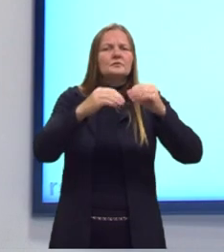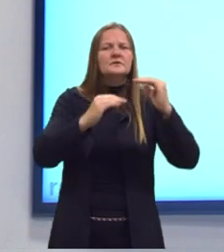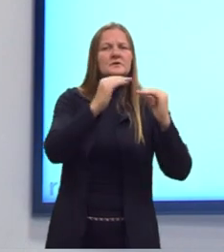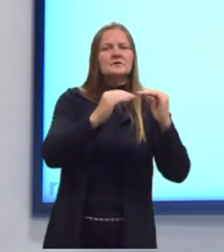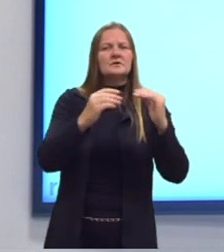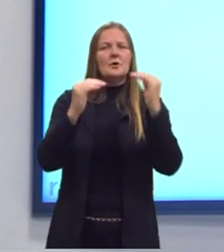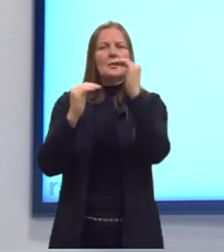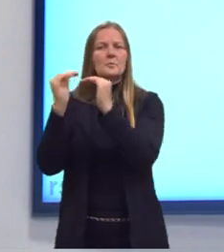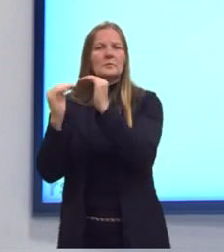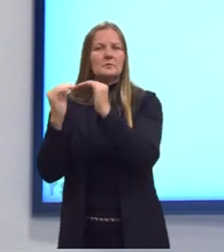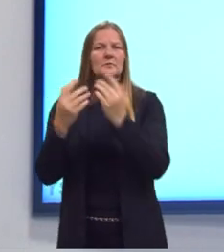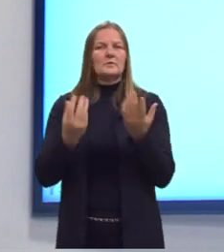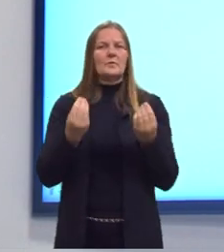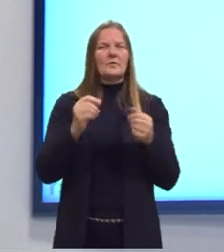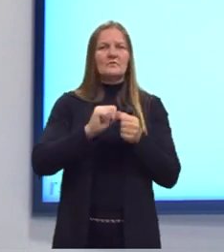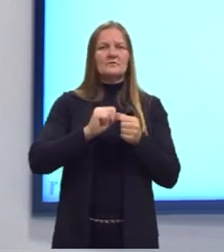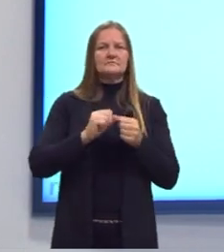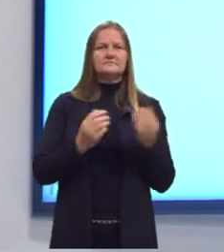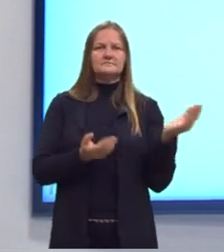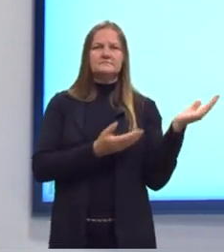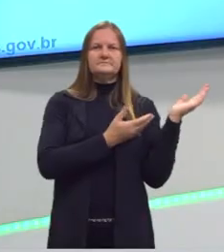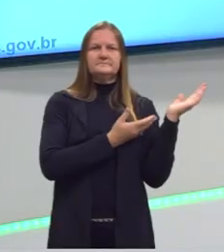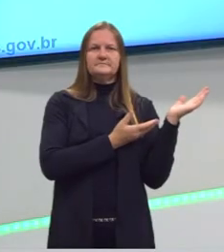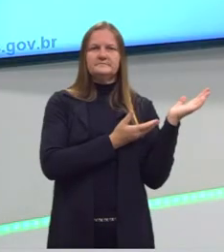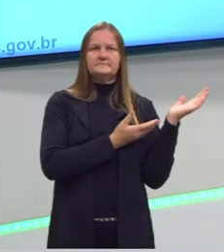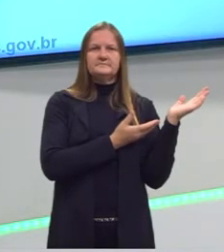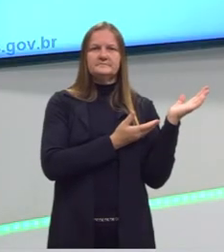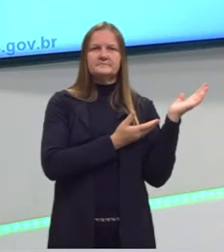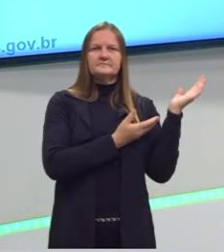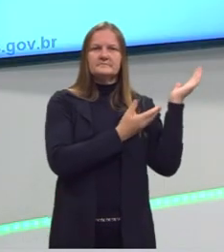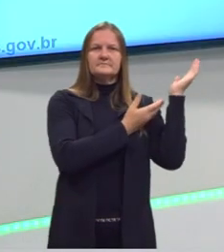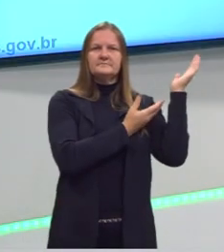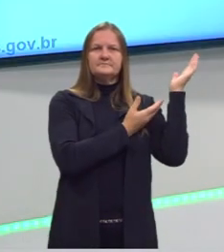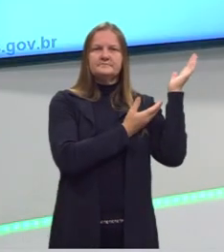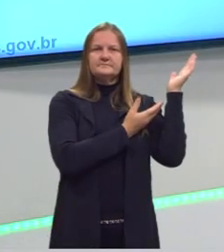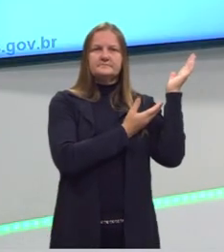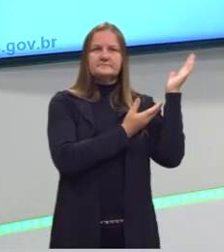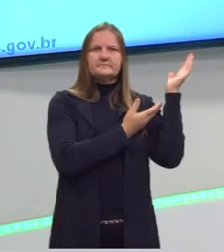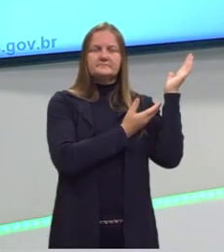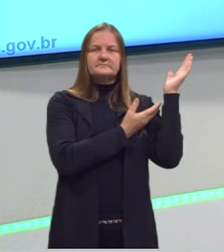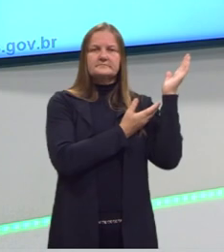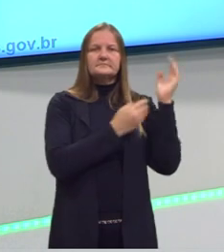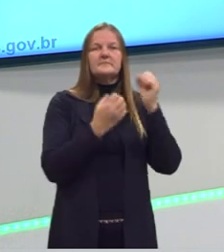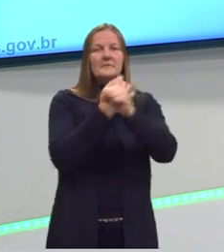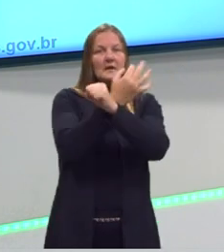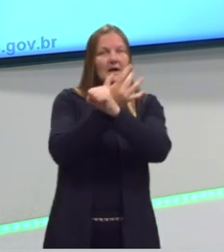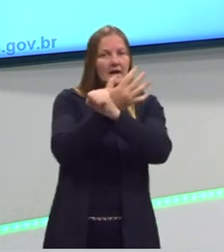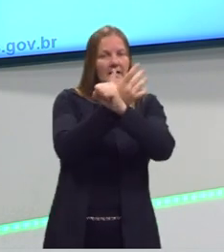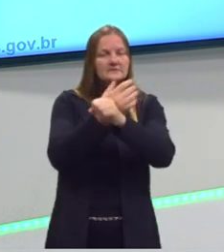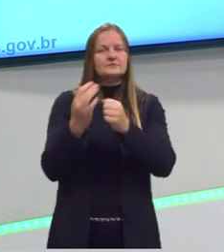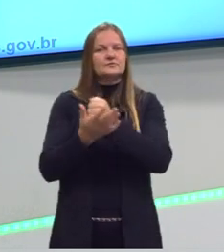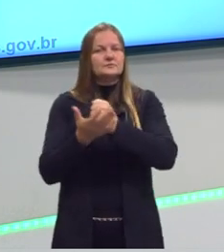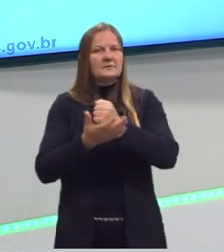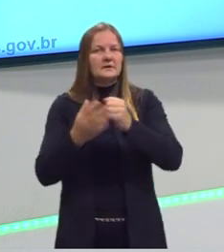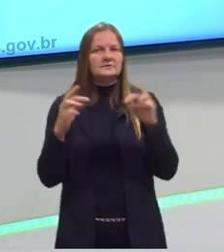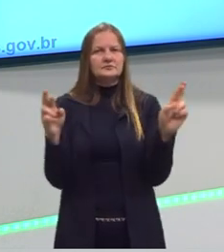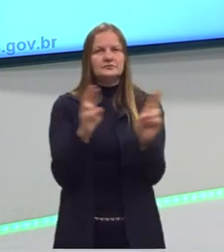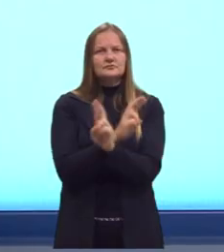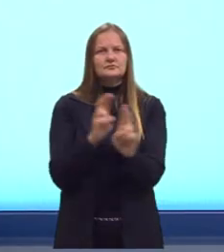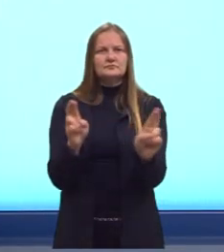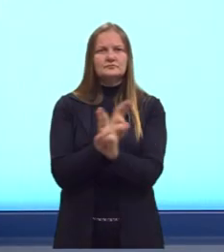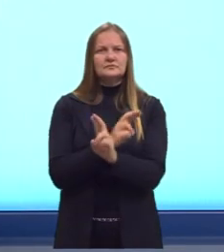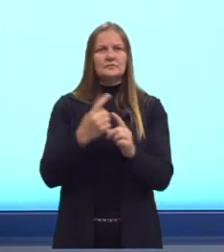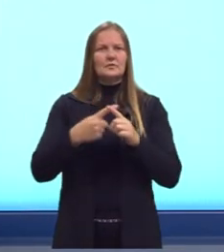seria essa proporção molar? Aqui eu trouxe uma reação, uma reação entre ácido e base. O que ocorre nessa